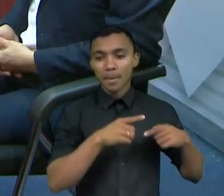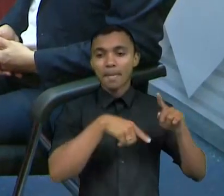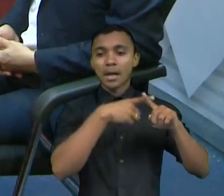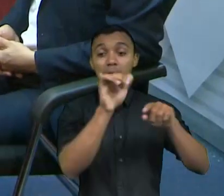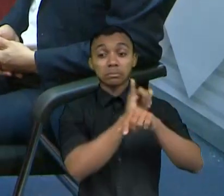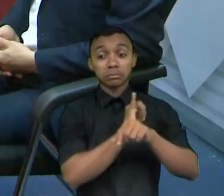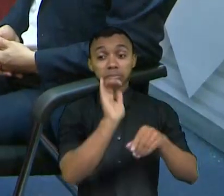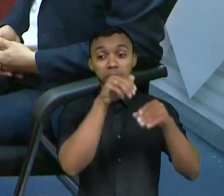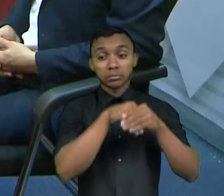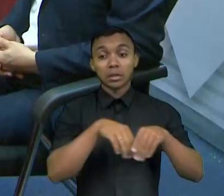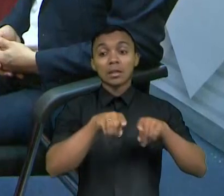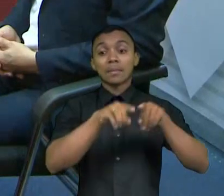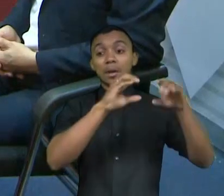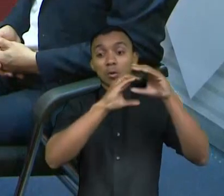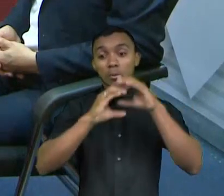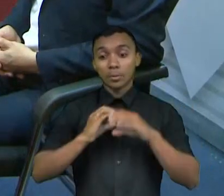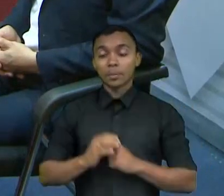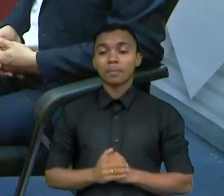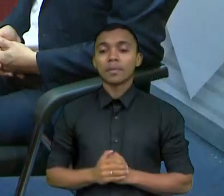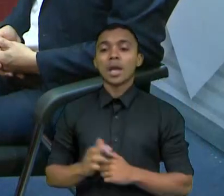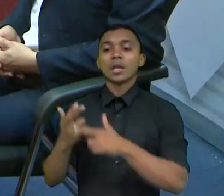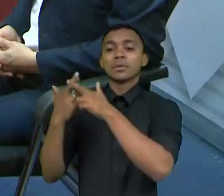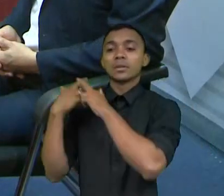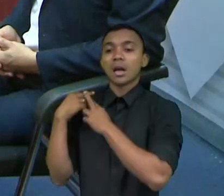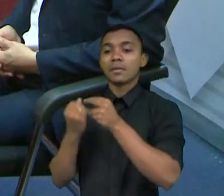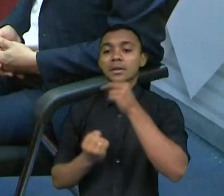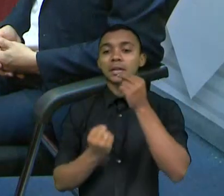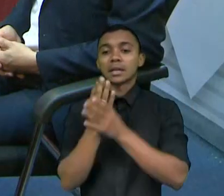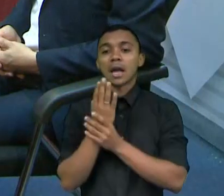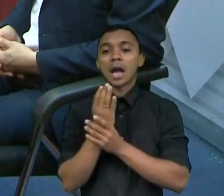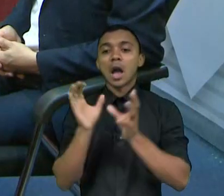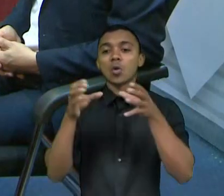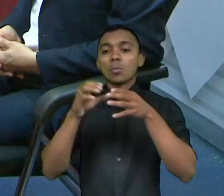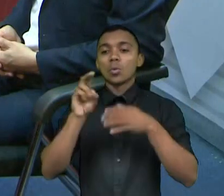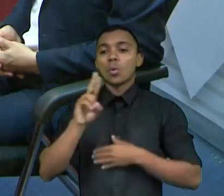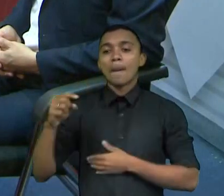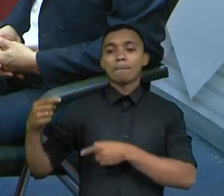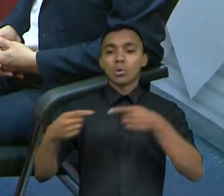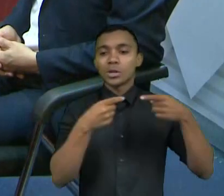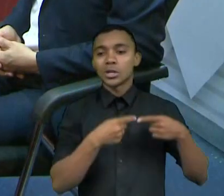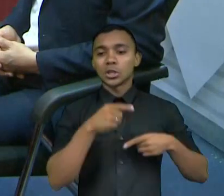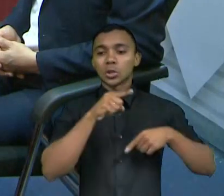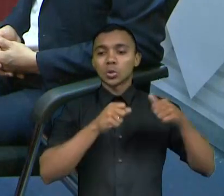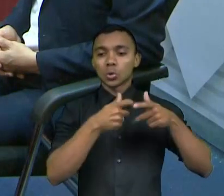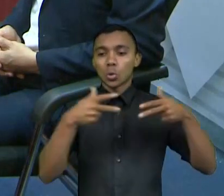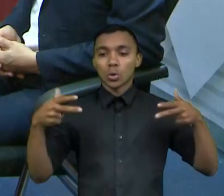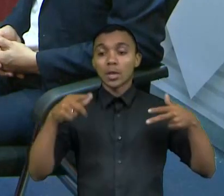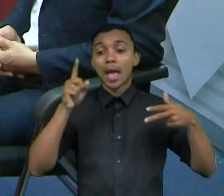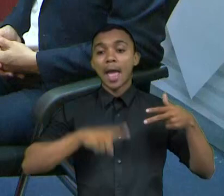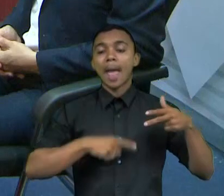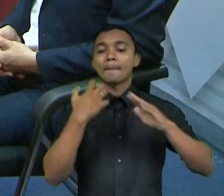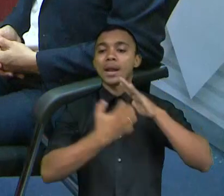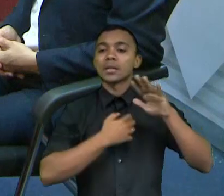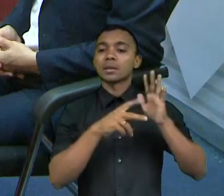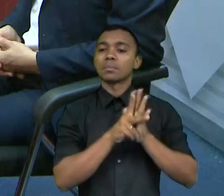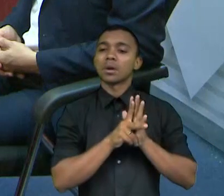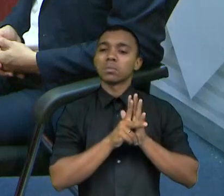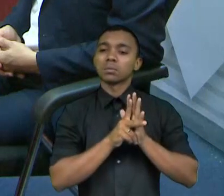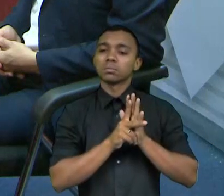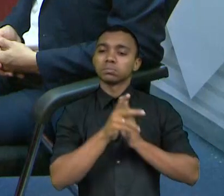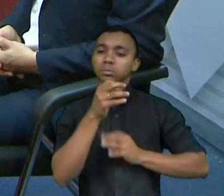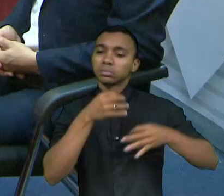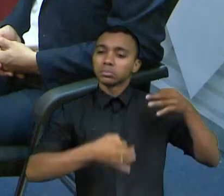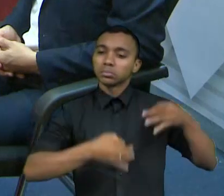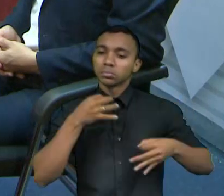comunicação. É fundadora e diretora da Política das Coisas, empresa de consultoria estratégica e informação